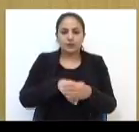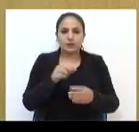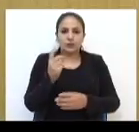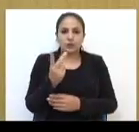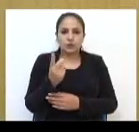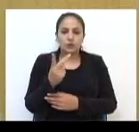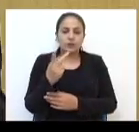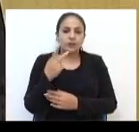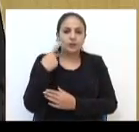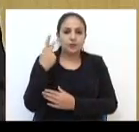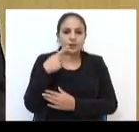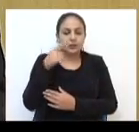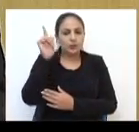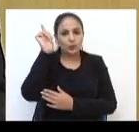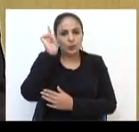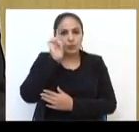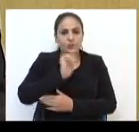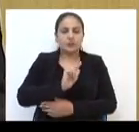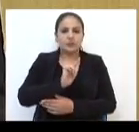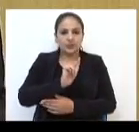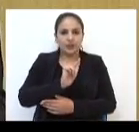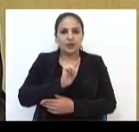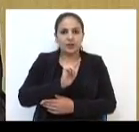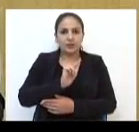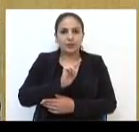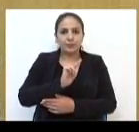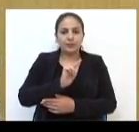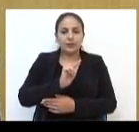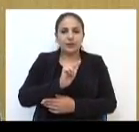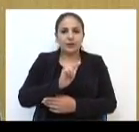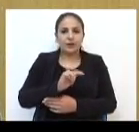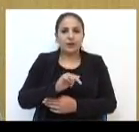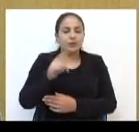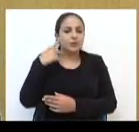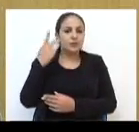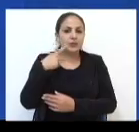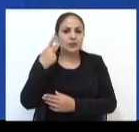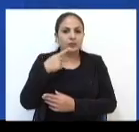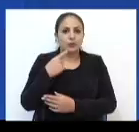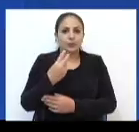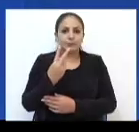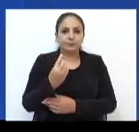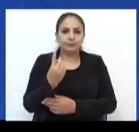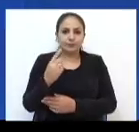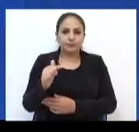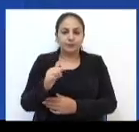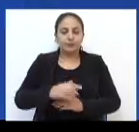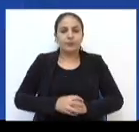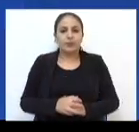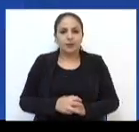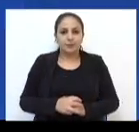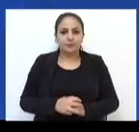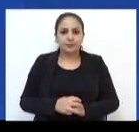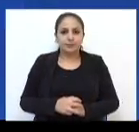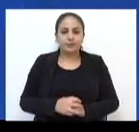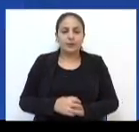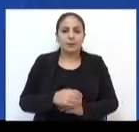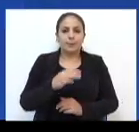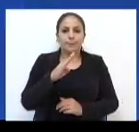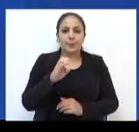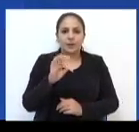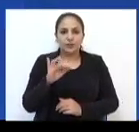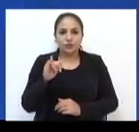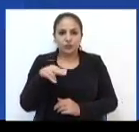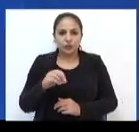12 parlamentares que conquistaram cadeiras para a 17ª legislatura. Betinho Tozon, do PSD,